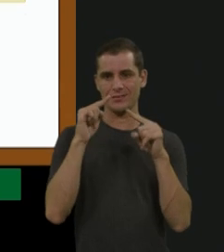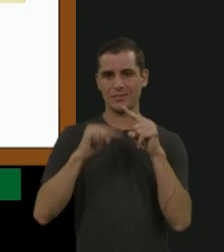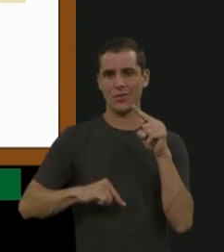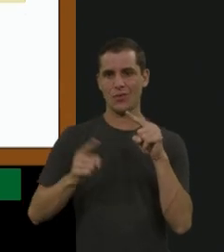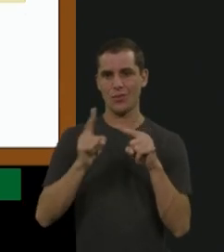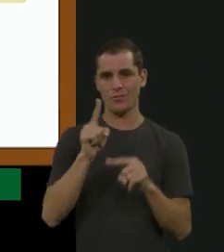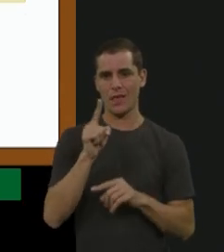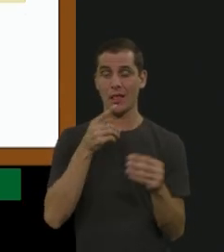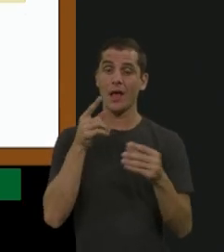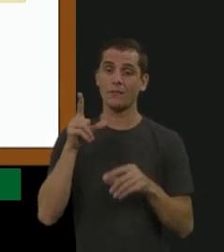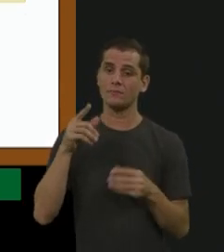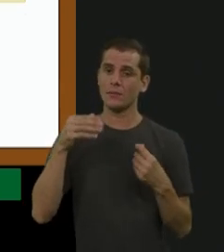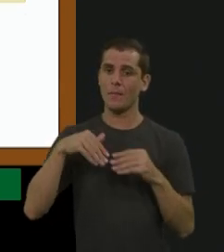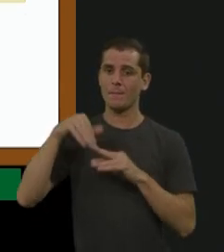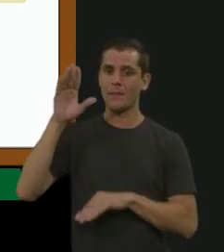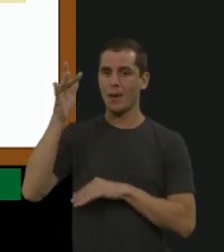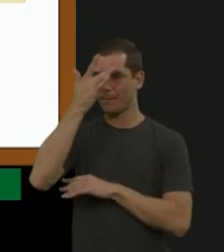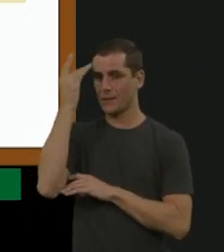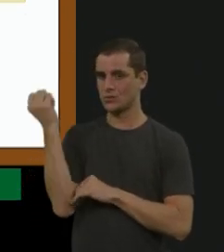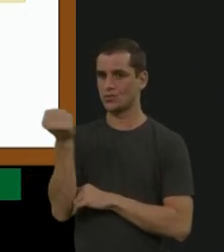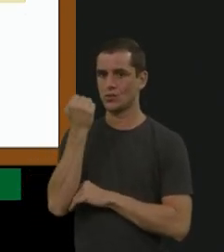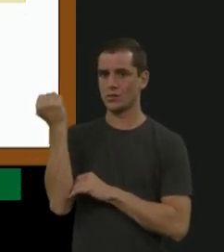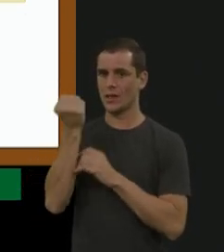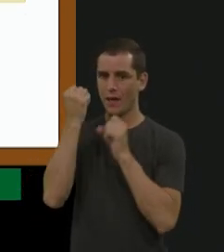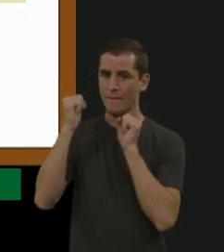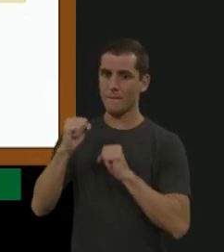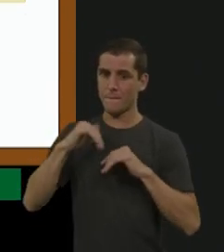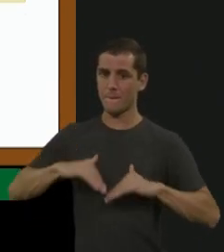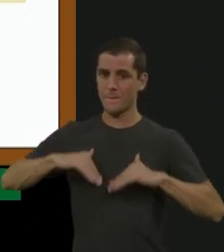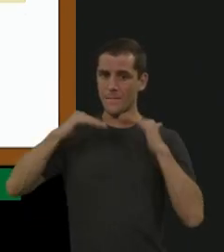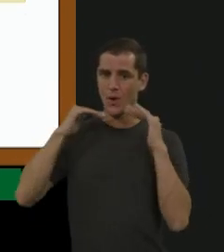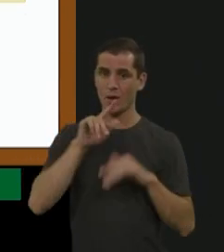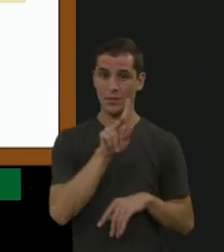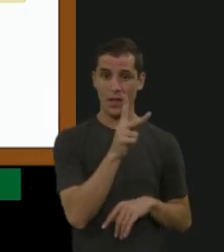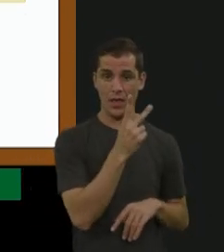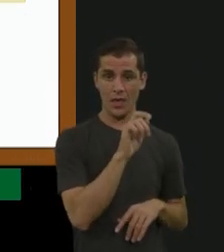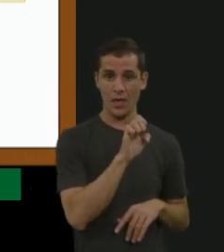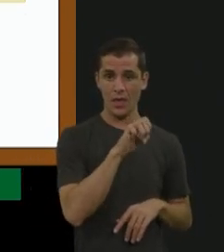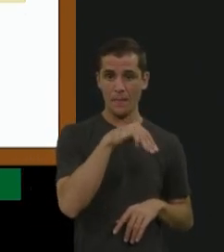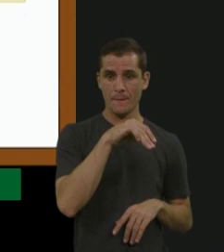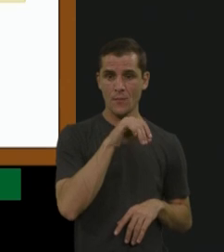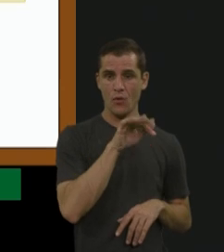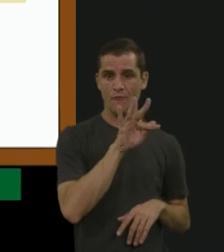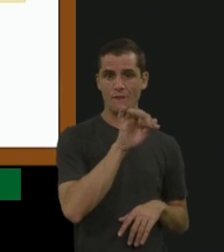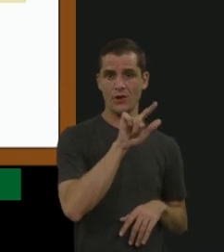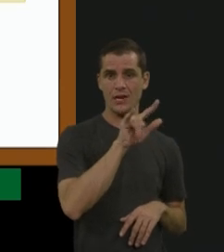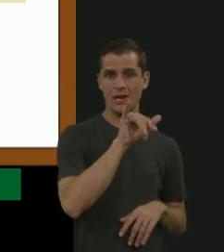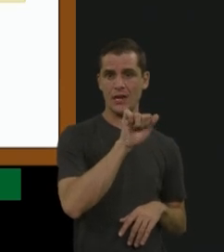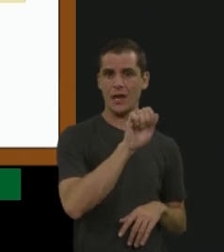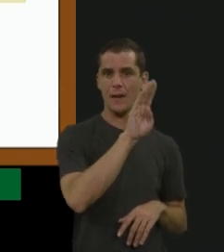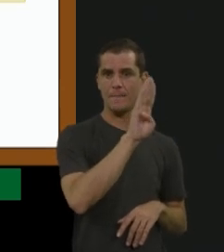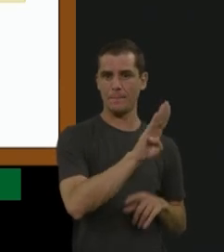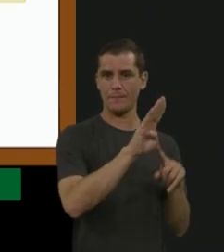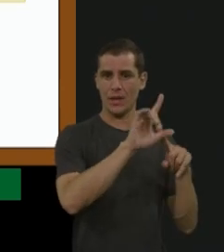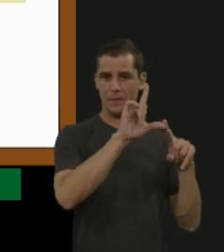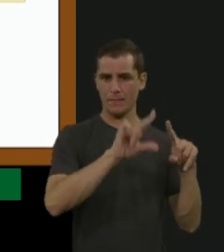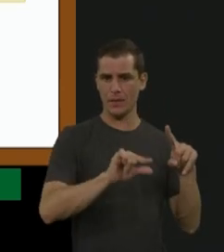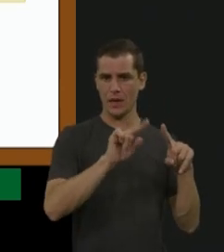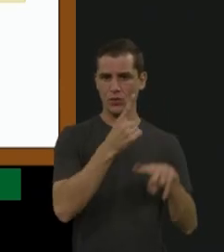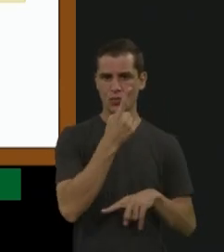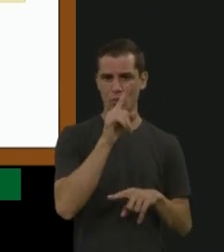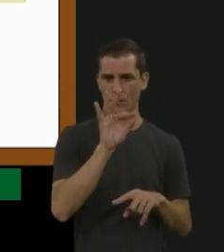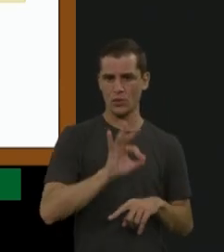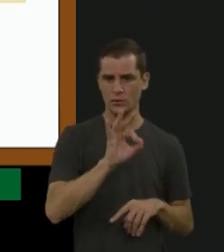desenvolver inibidor. E isso na hemofilia B é 1%. A artropatia, que é uma característica do